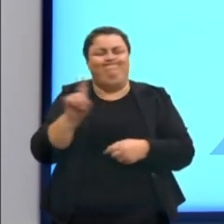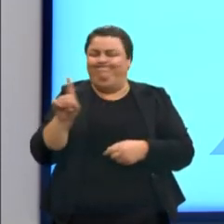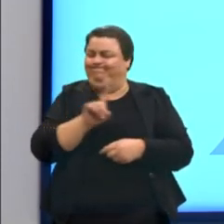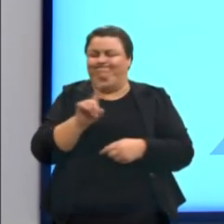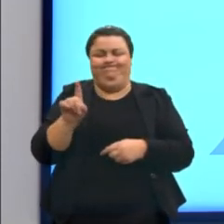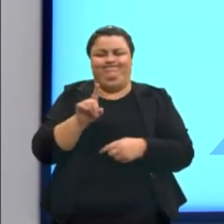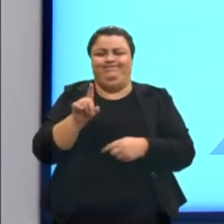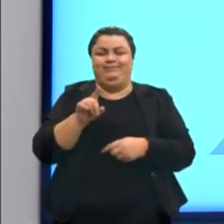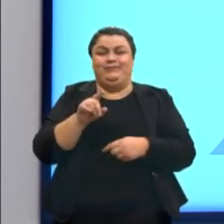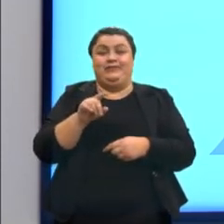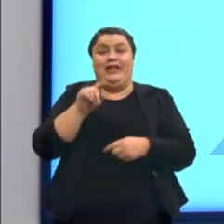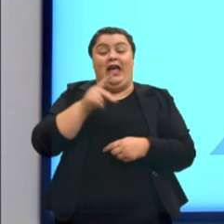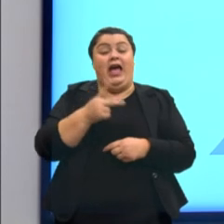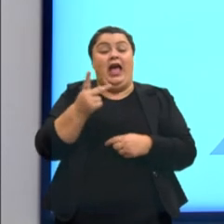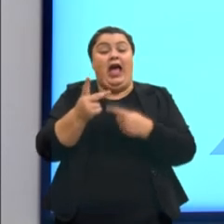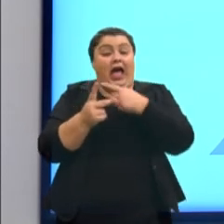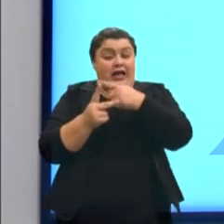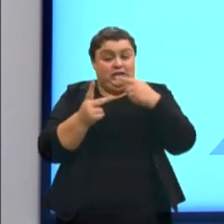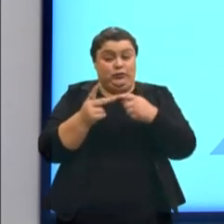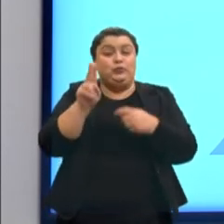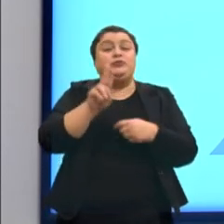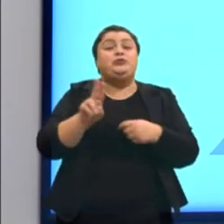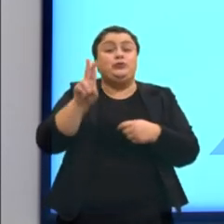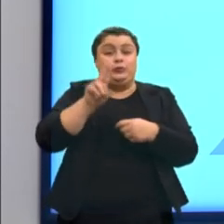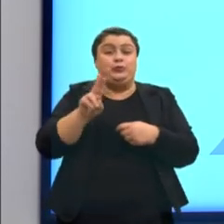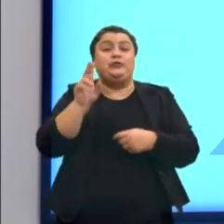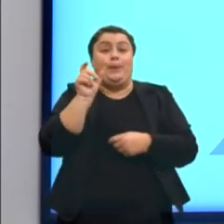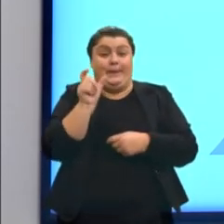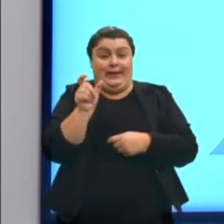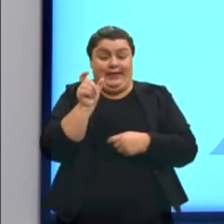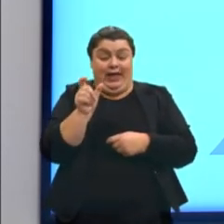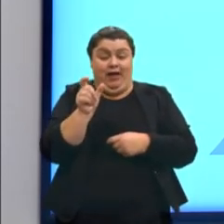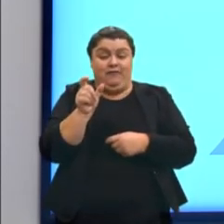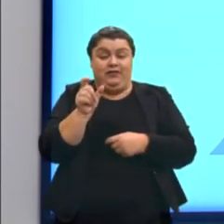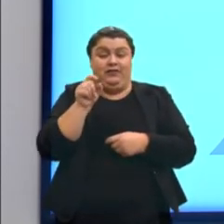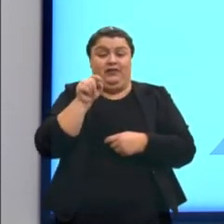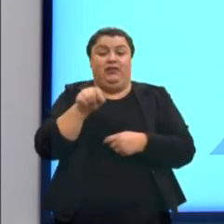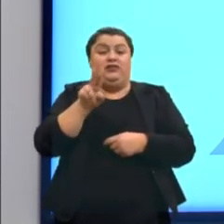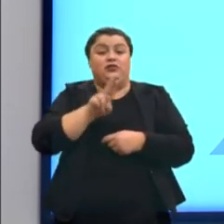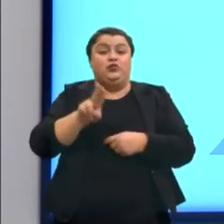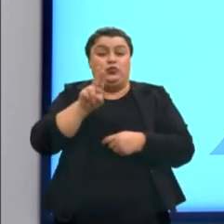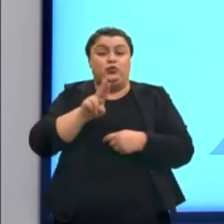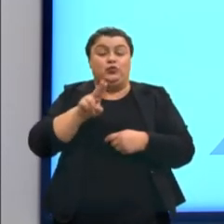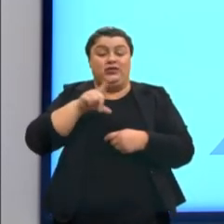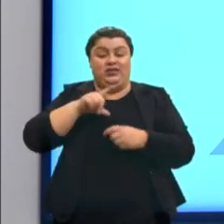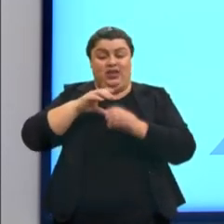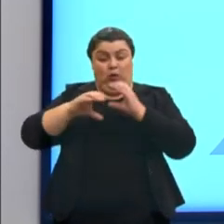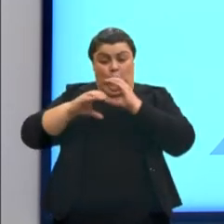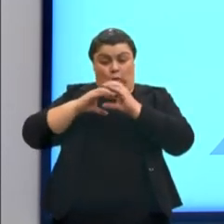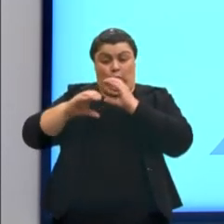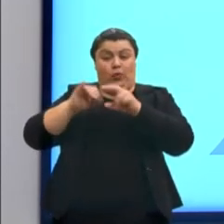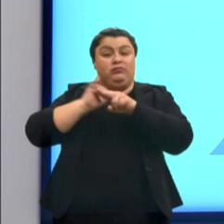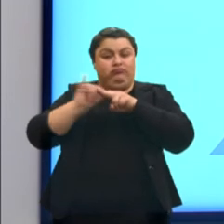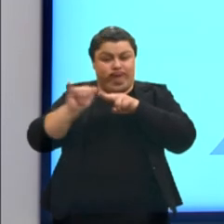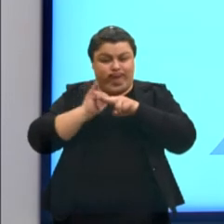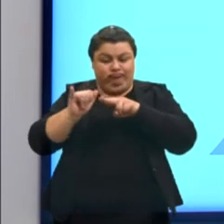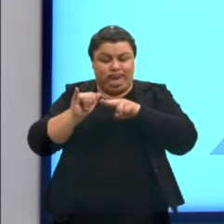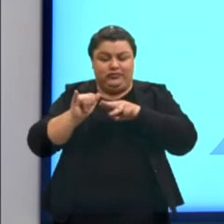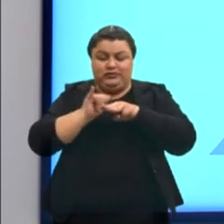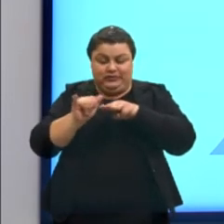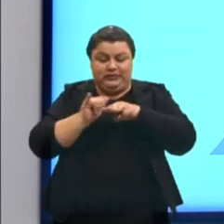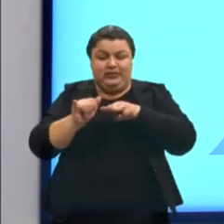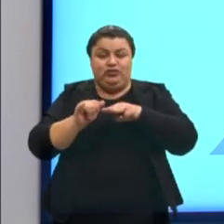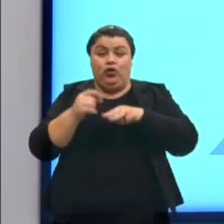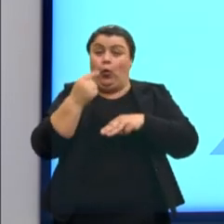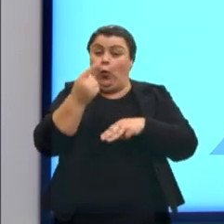Apesar das duas usarem como material palavras, apesar das duas comunicarem mensagens, uma vai se